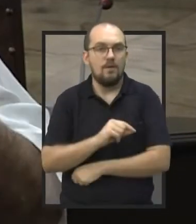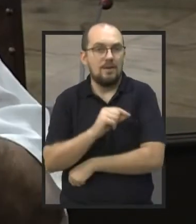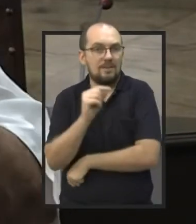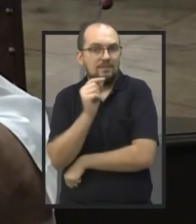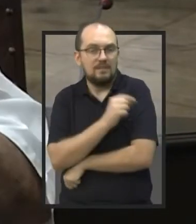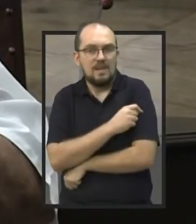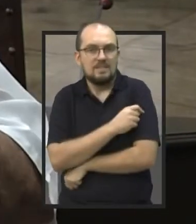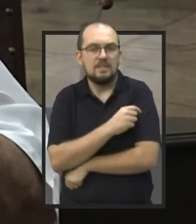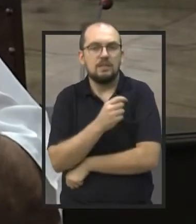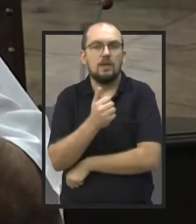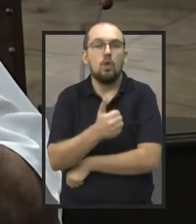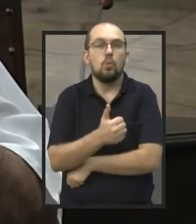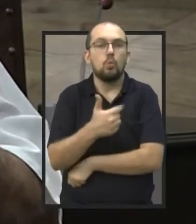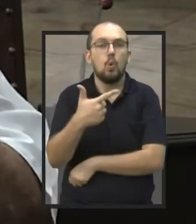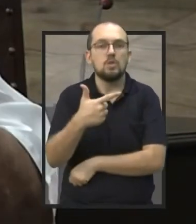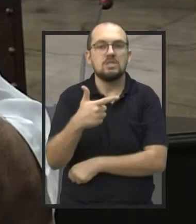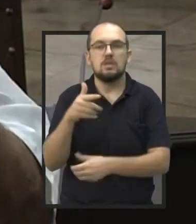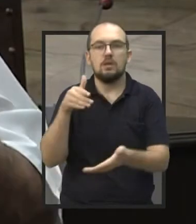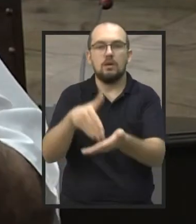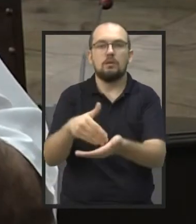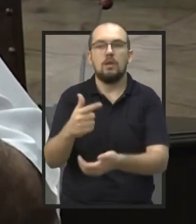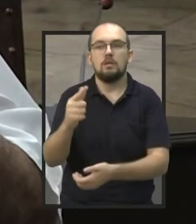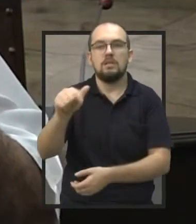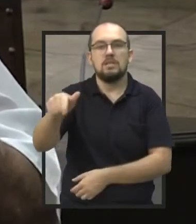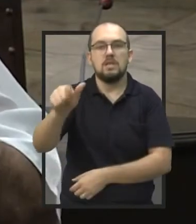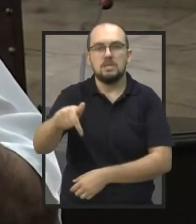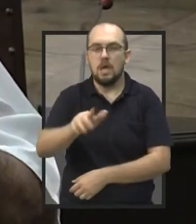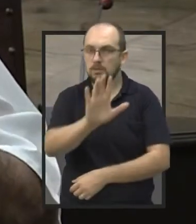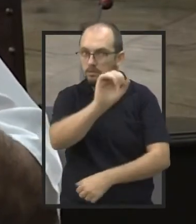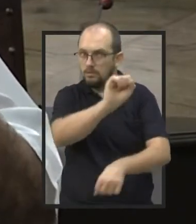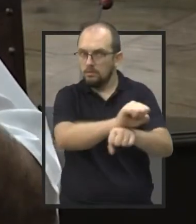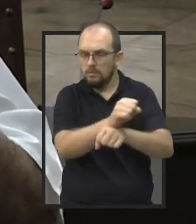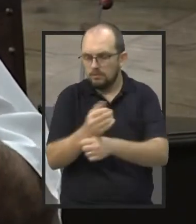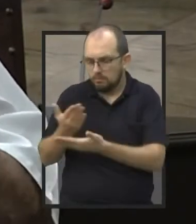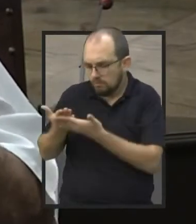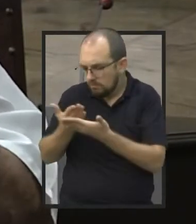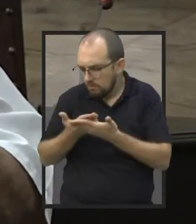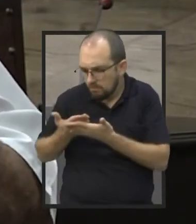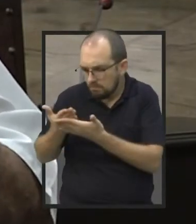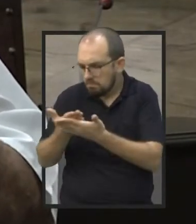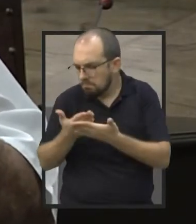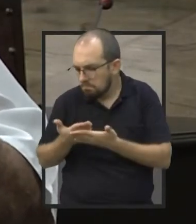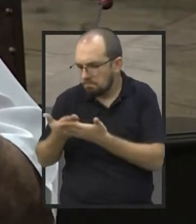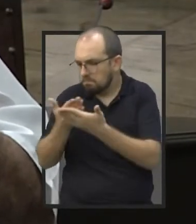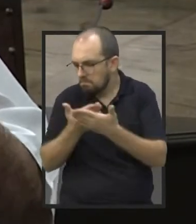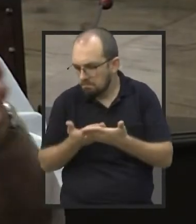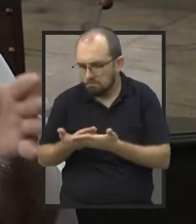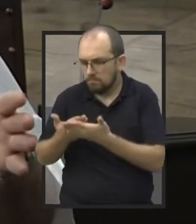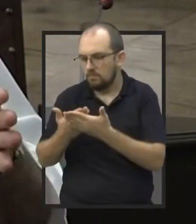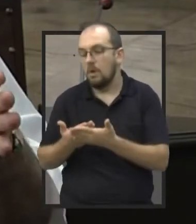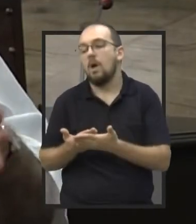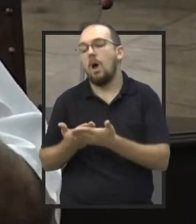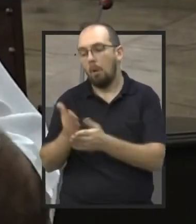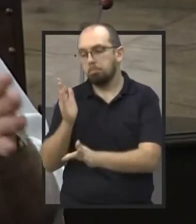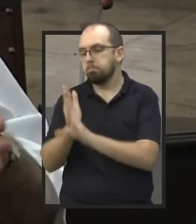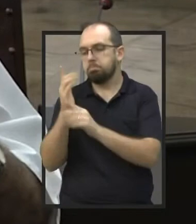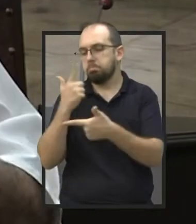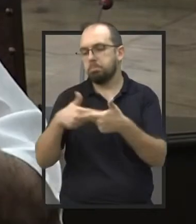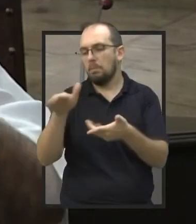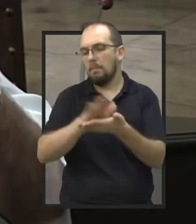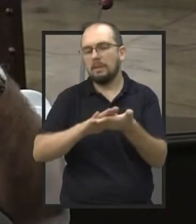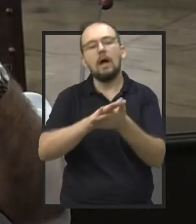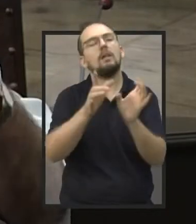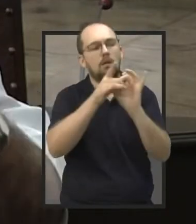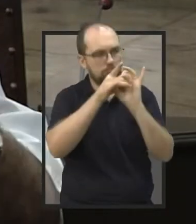de 12 a 17 anos, porque nós estamos estudando. estudou e viu que não tem problema nenhum, que pode